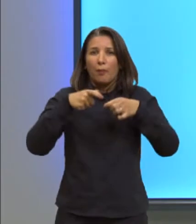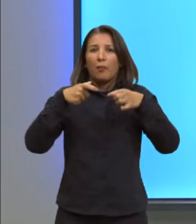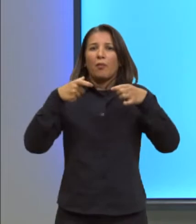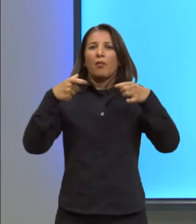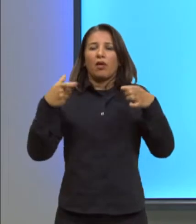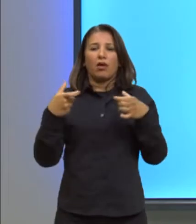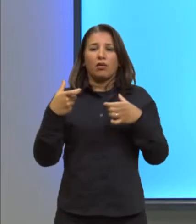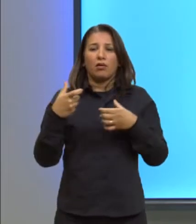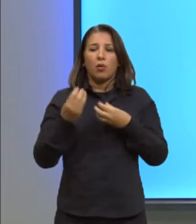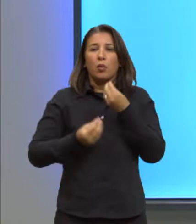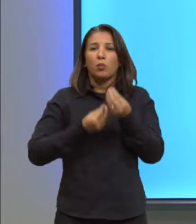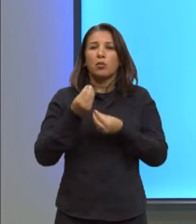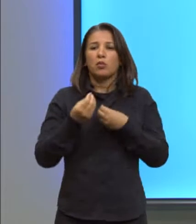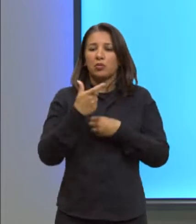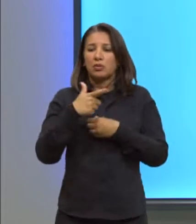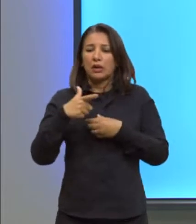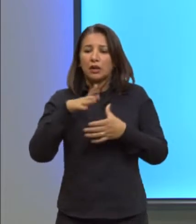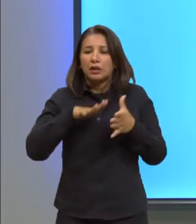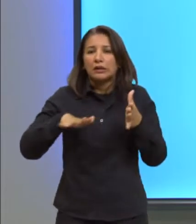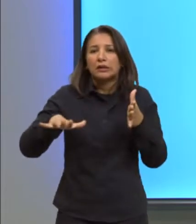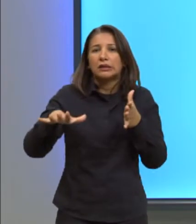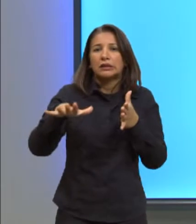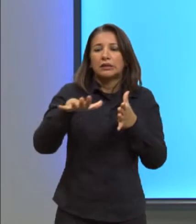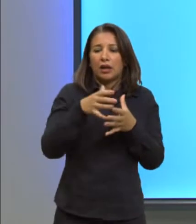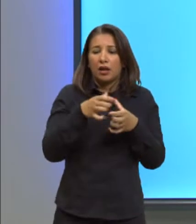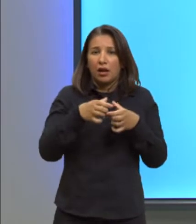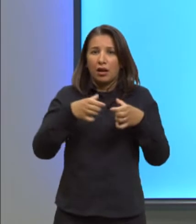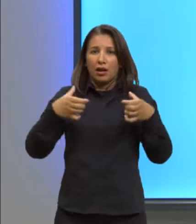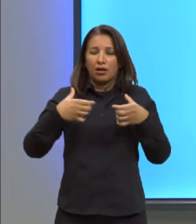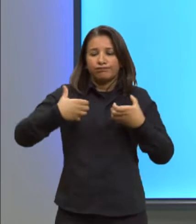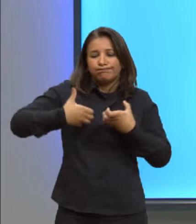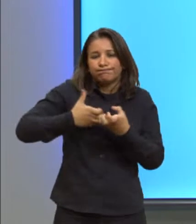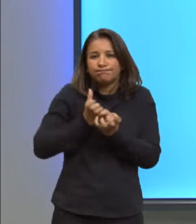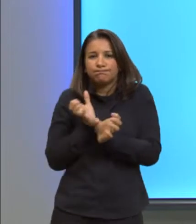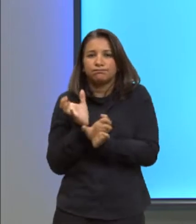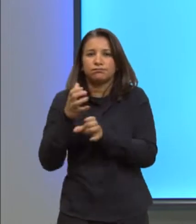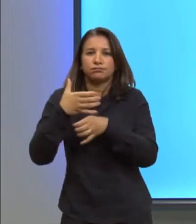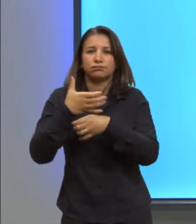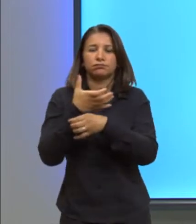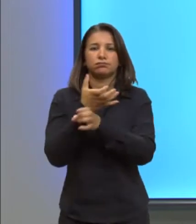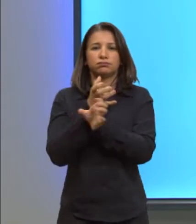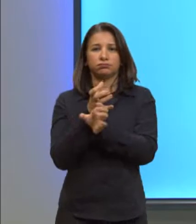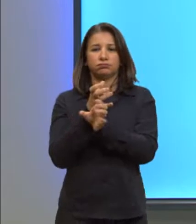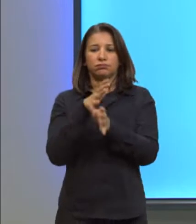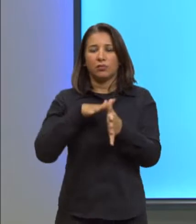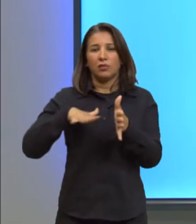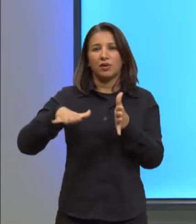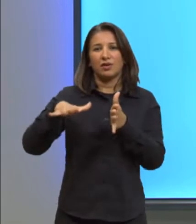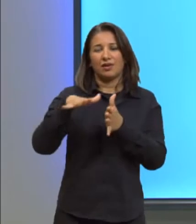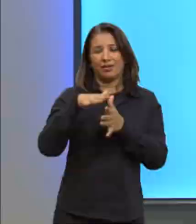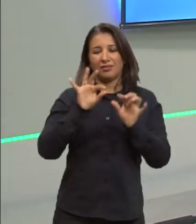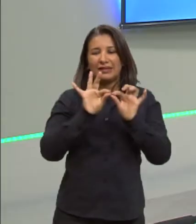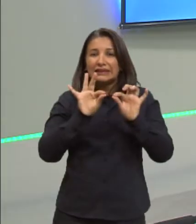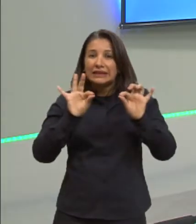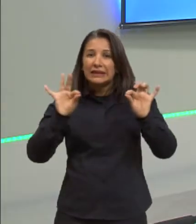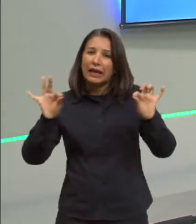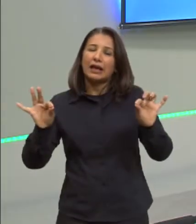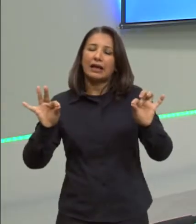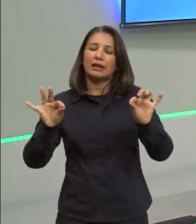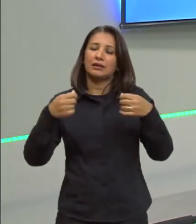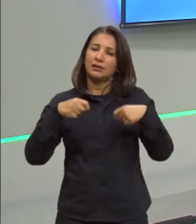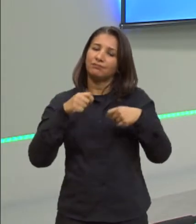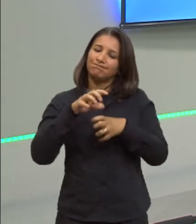tem espaço, não tinha espaço para eles aumentarem, eles se retorceram, certo? Espaço linear, eles se retorceram para o lado.